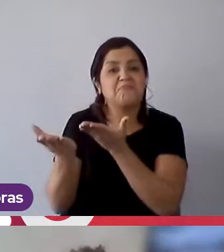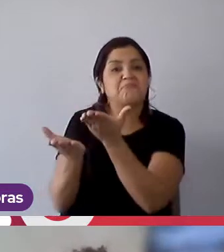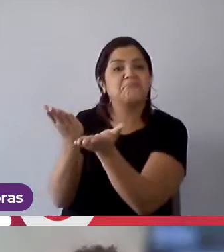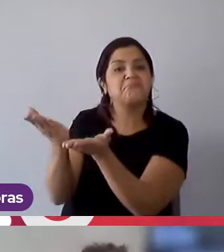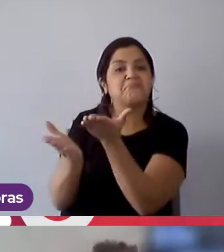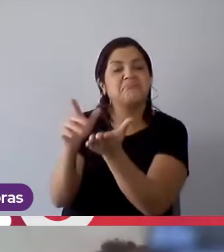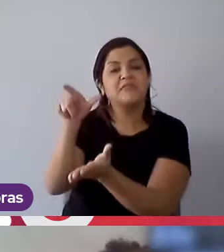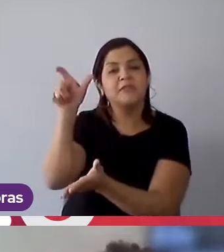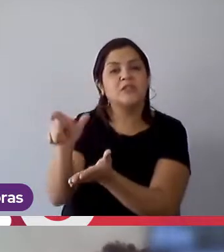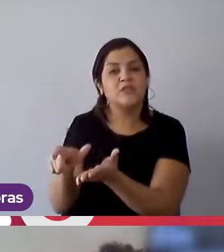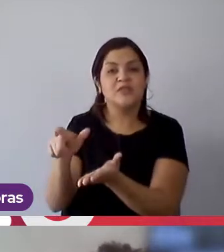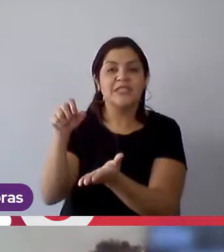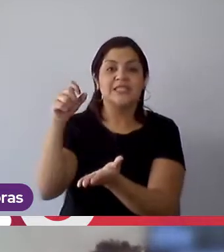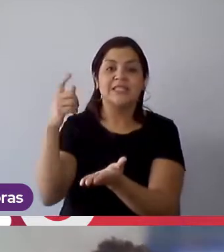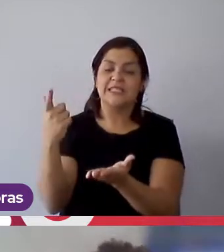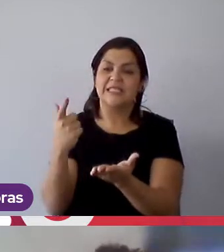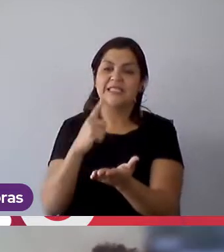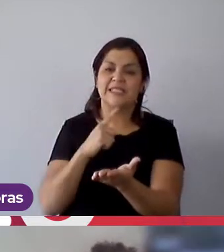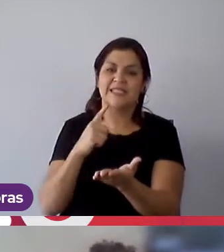posso